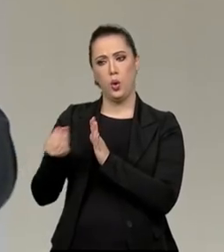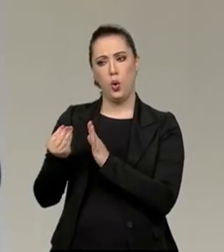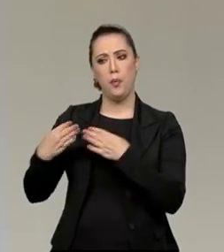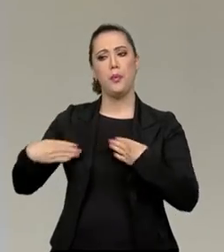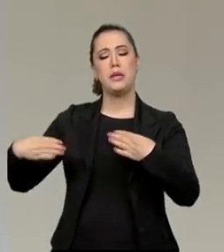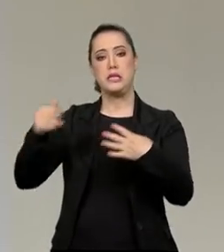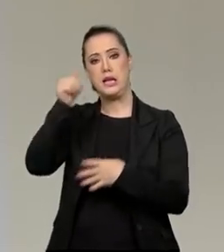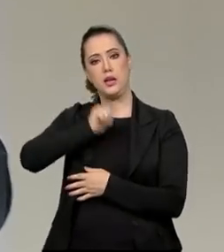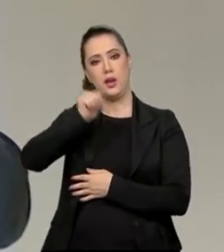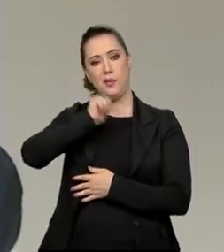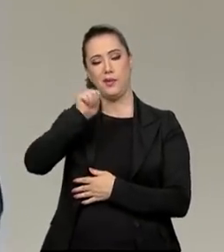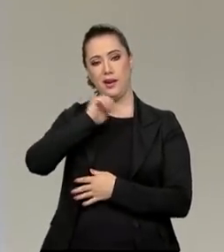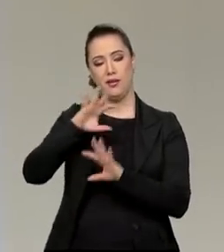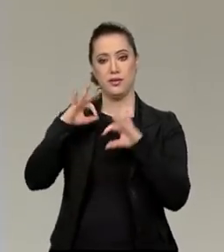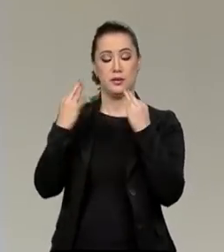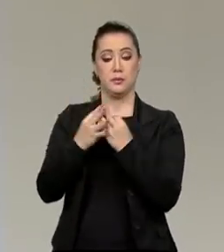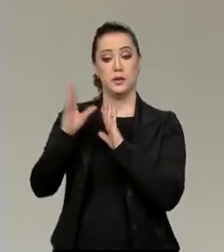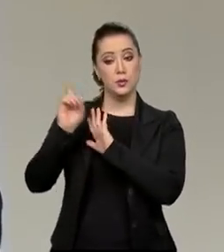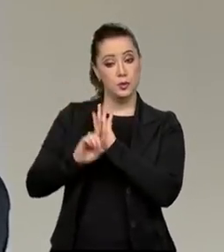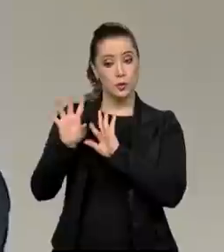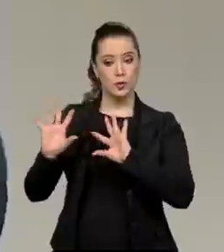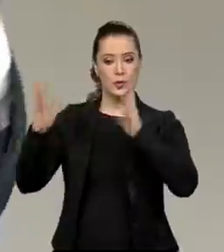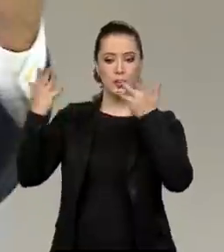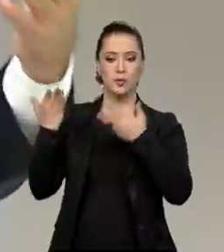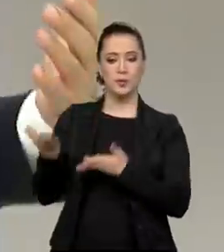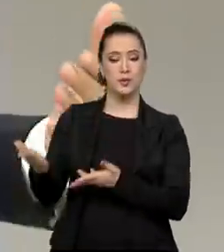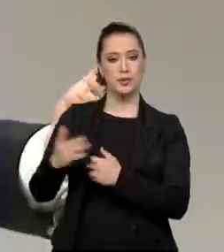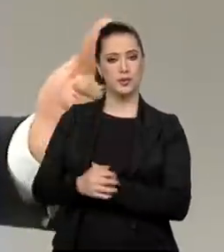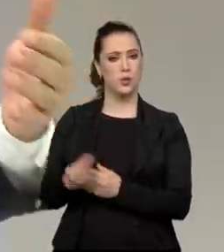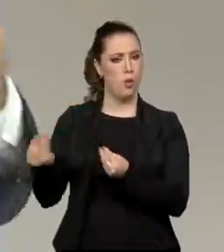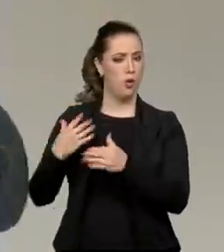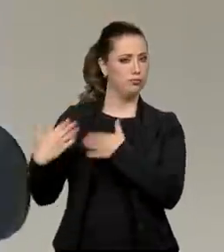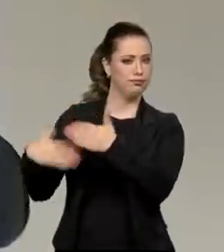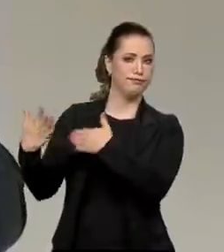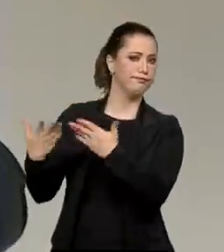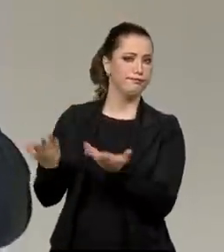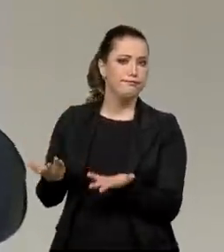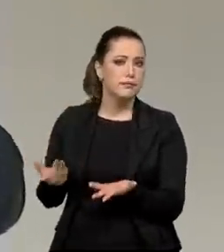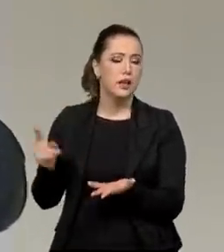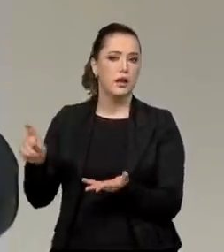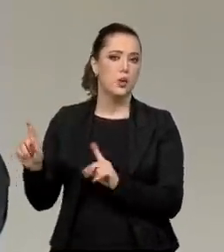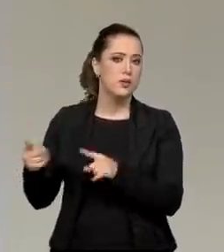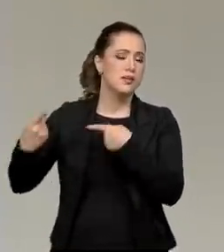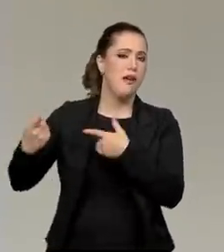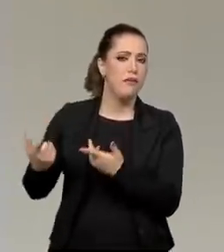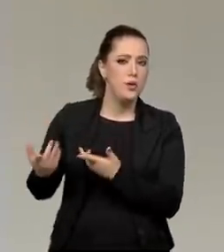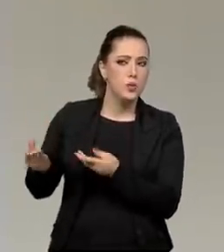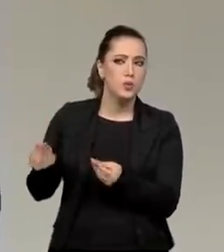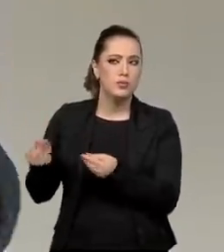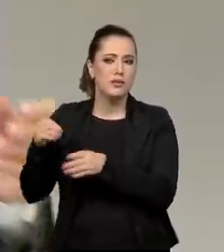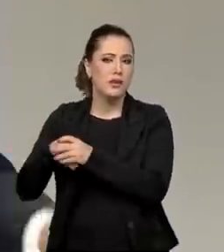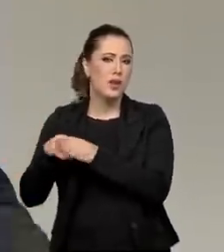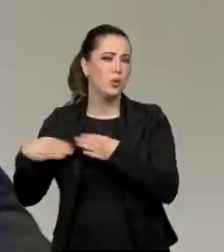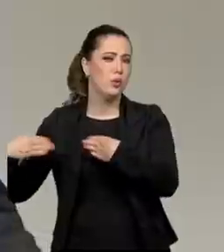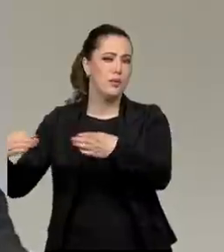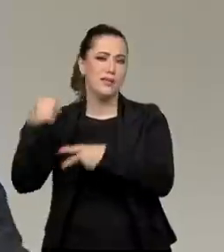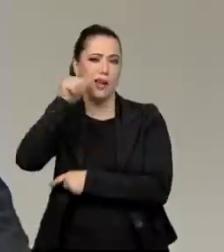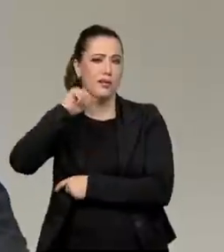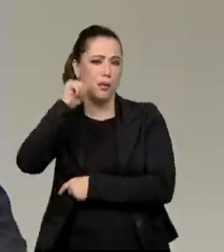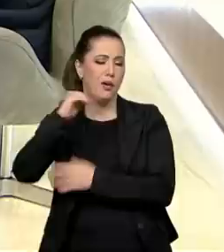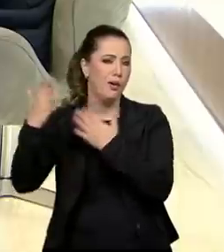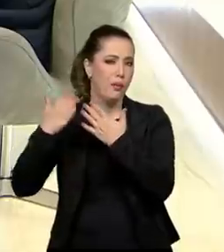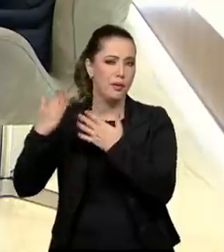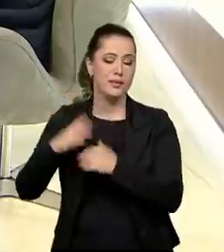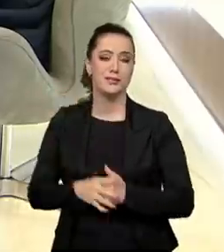para comemorar, para mostrar esses avanços, mostrar esses desafios? O o senhor pode fazer de balanço para a gente?